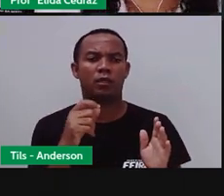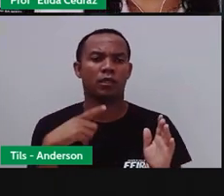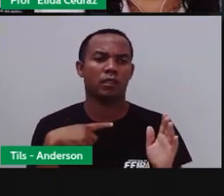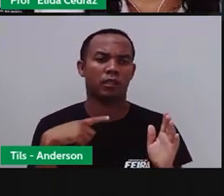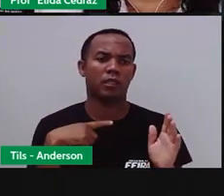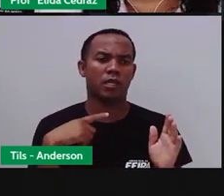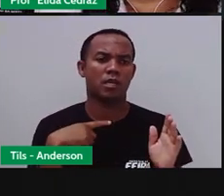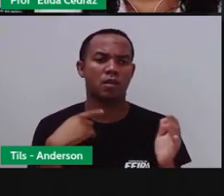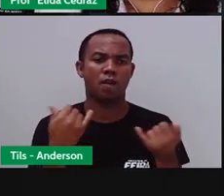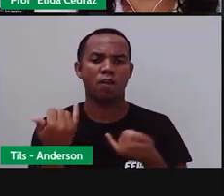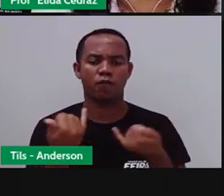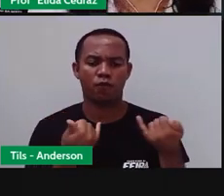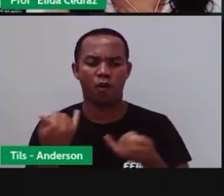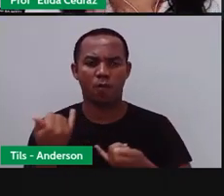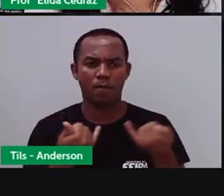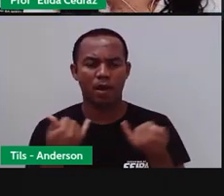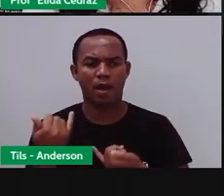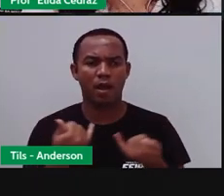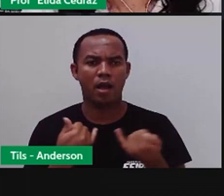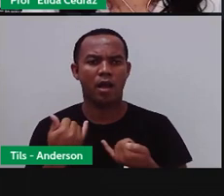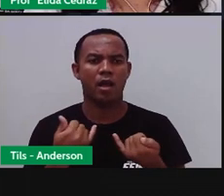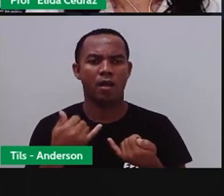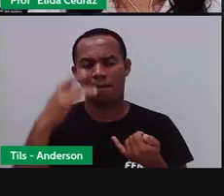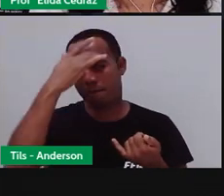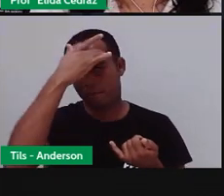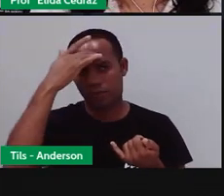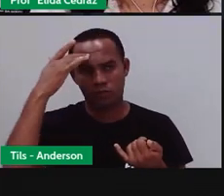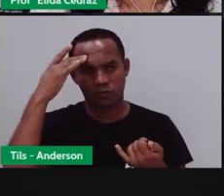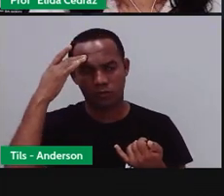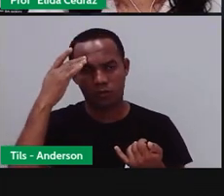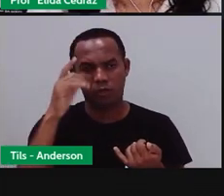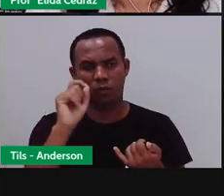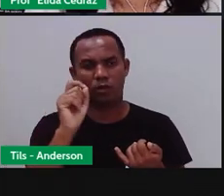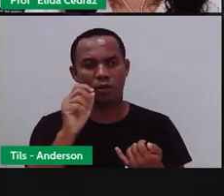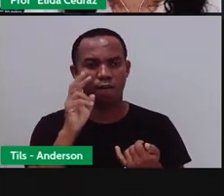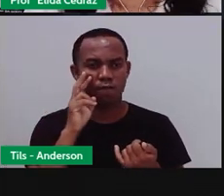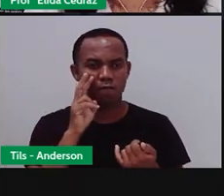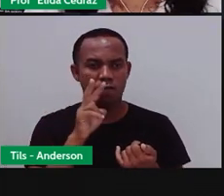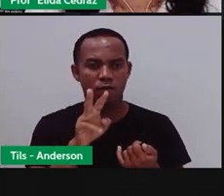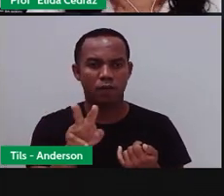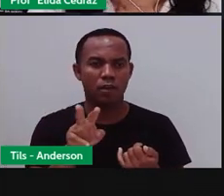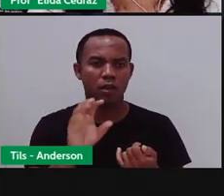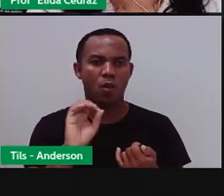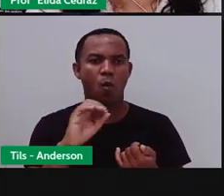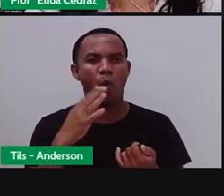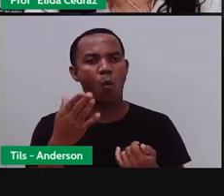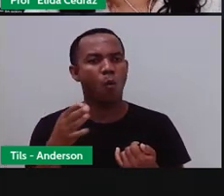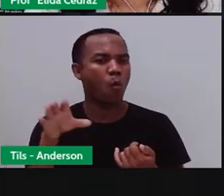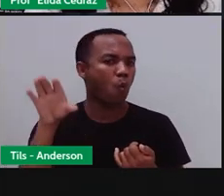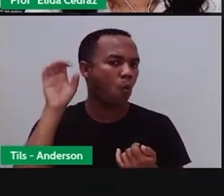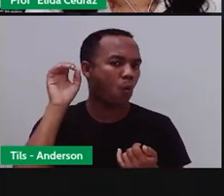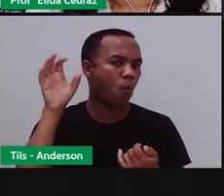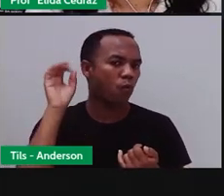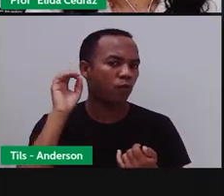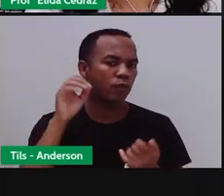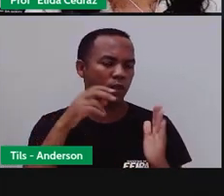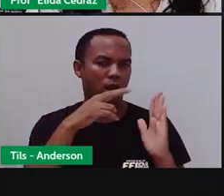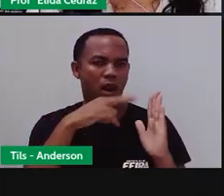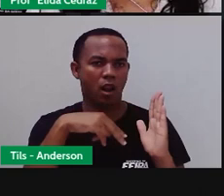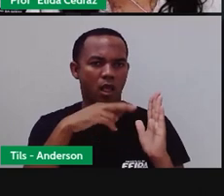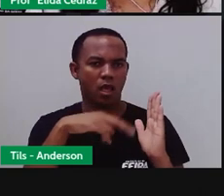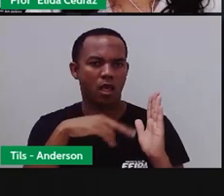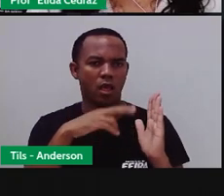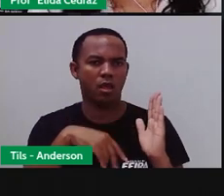de informar. As pessoas, quando assistem, ouvem ou lêem um jornal,